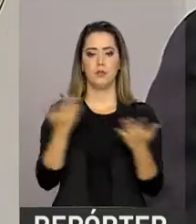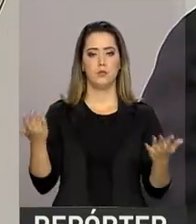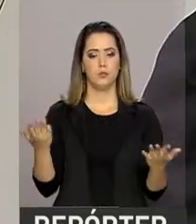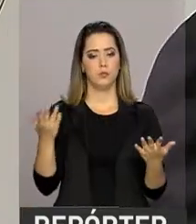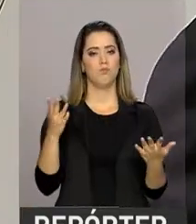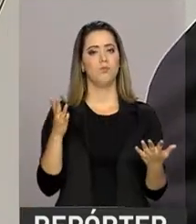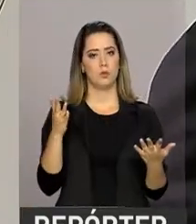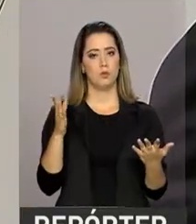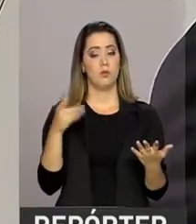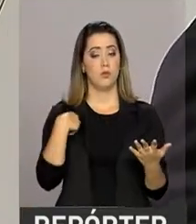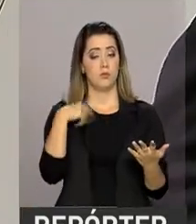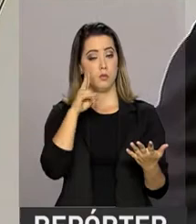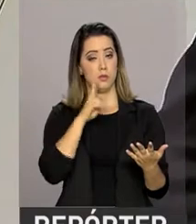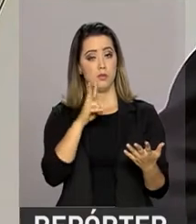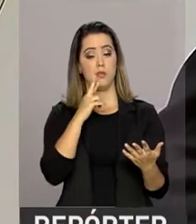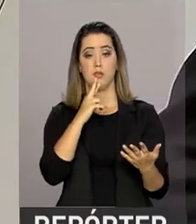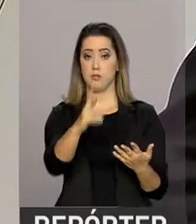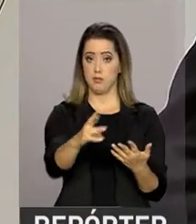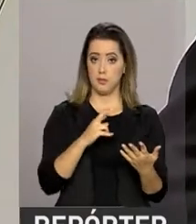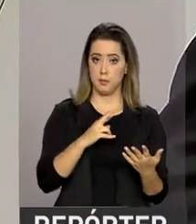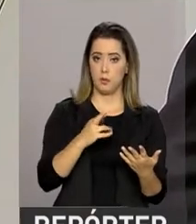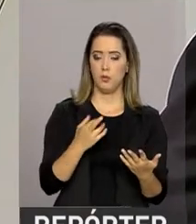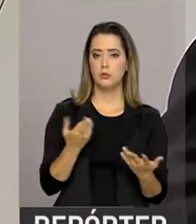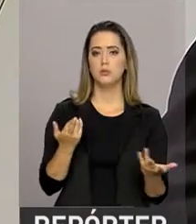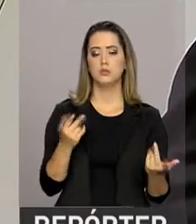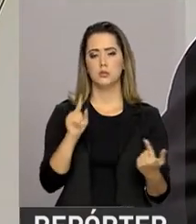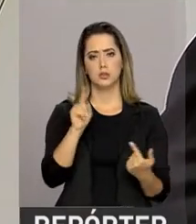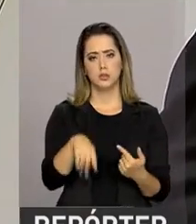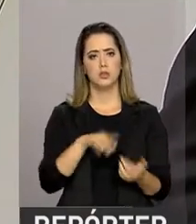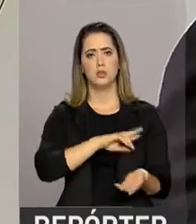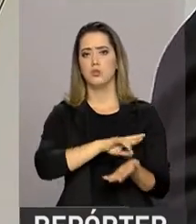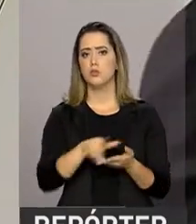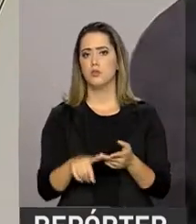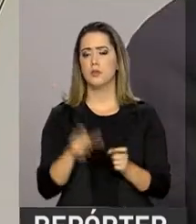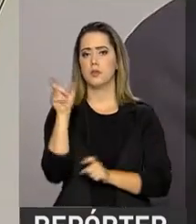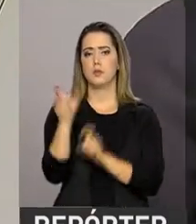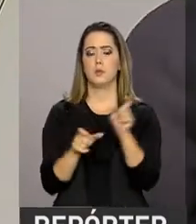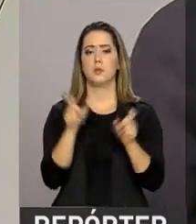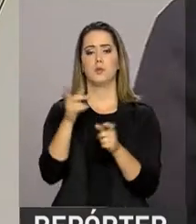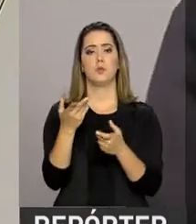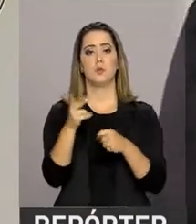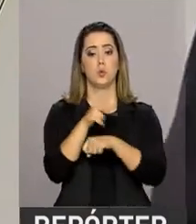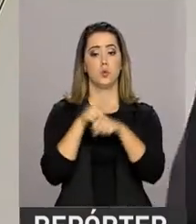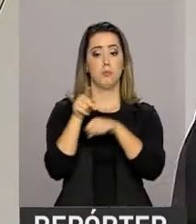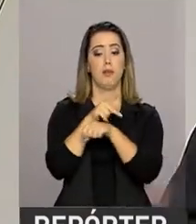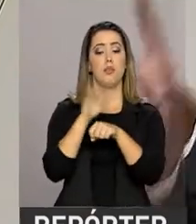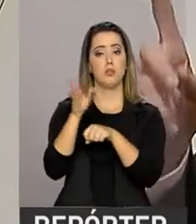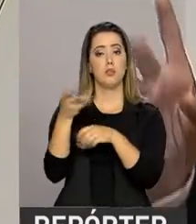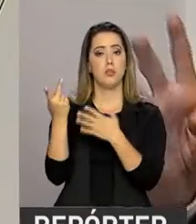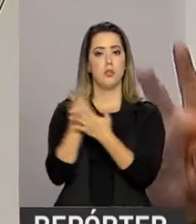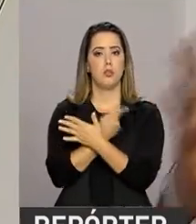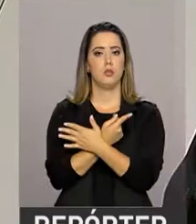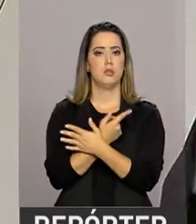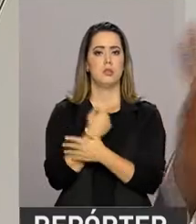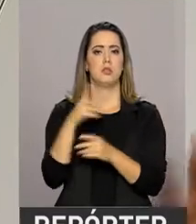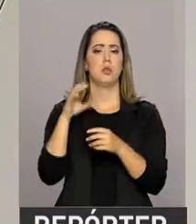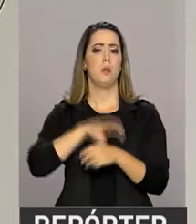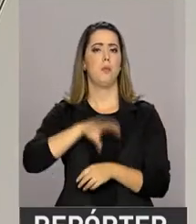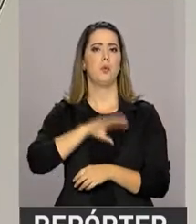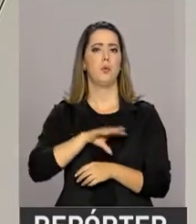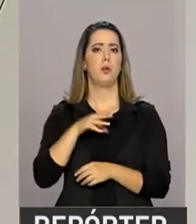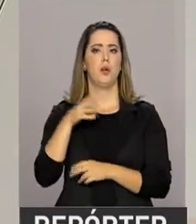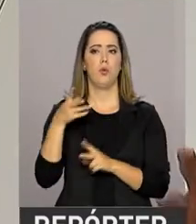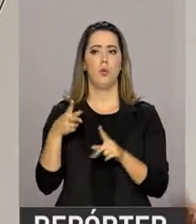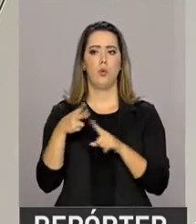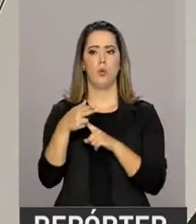que fizeram com a cabeça, que muitos países fizeram. Em Portugal se fez isso, em Portugal se cortou, penso eu, 30% do